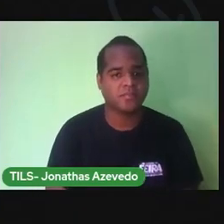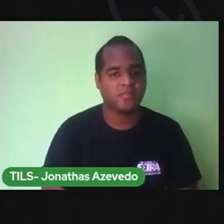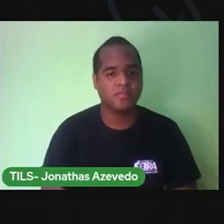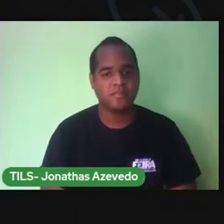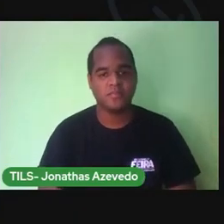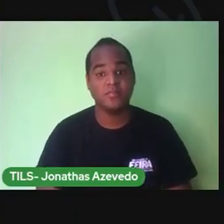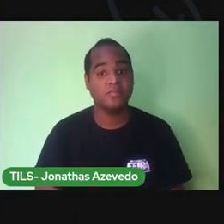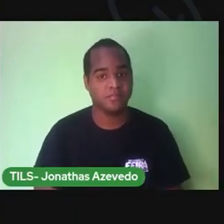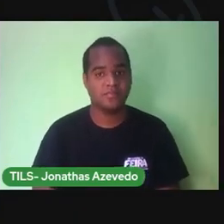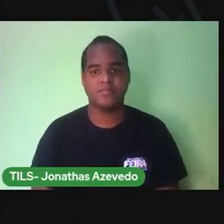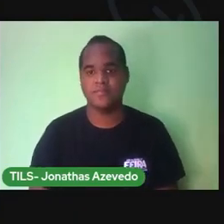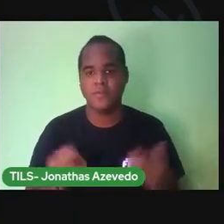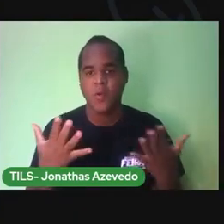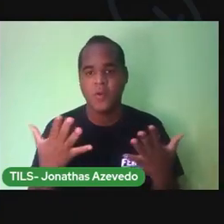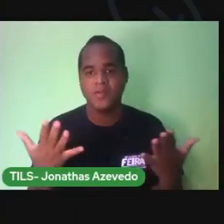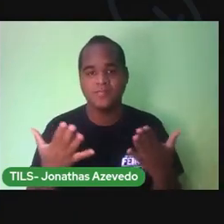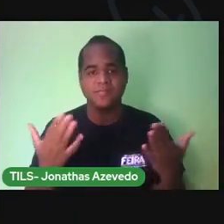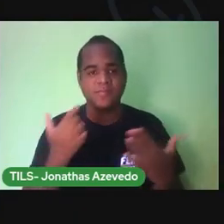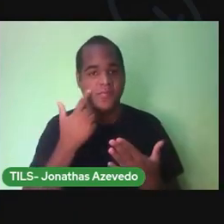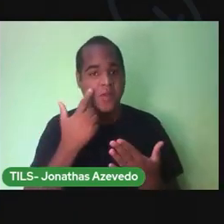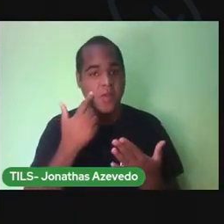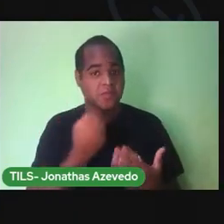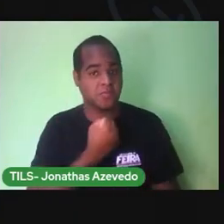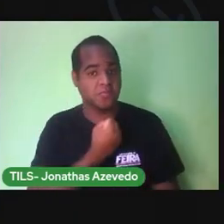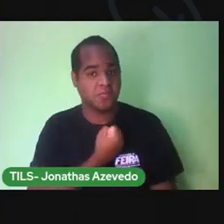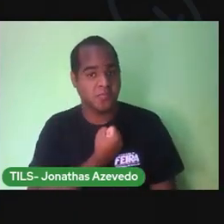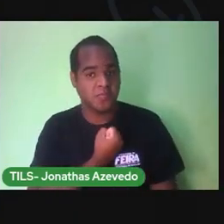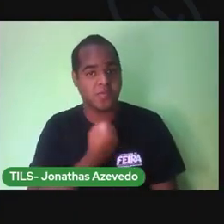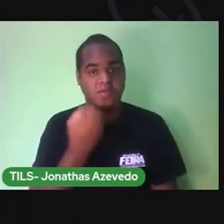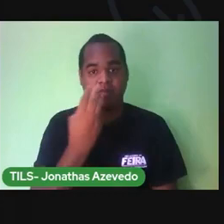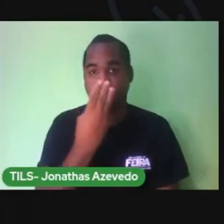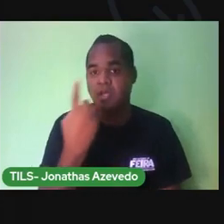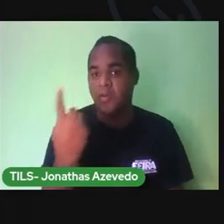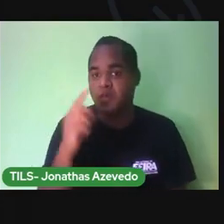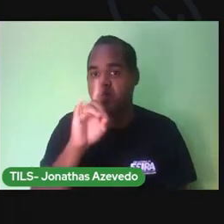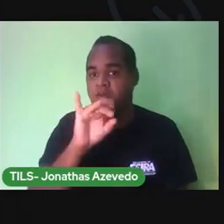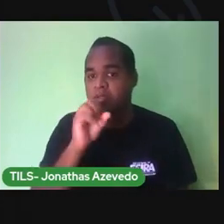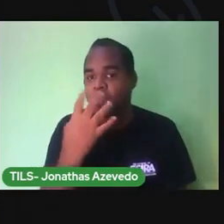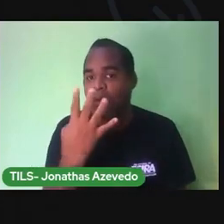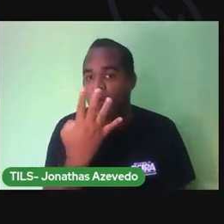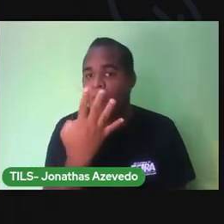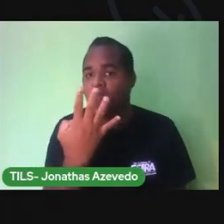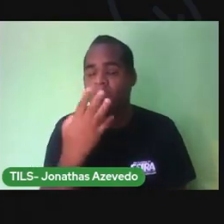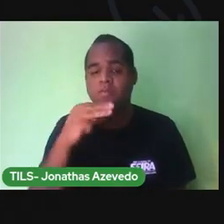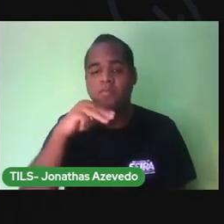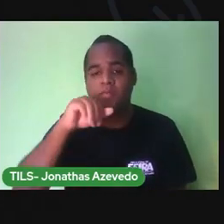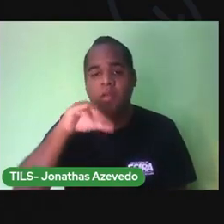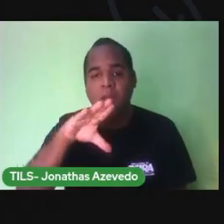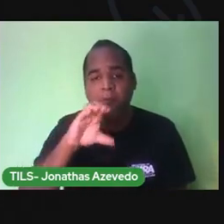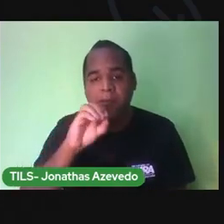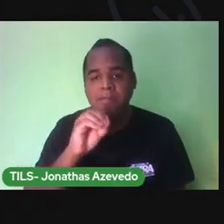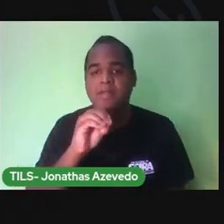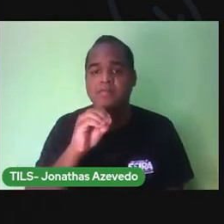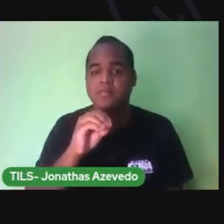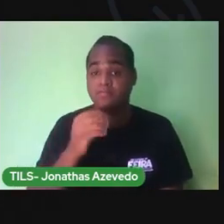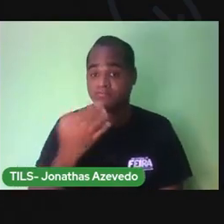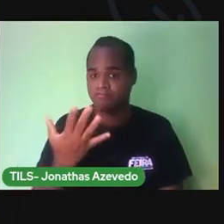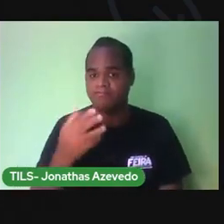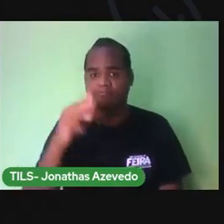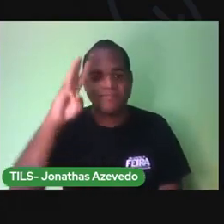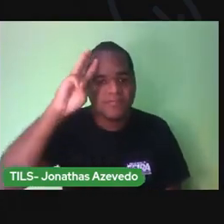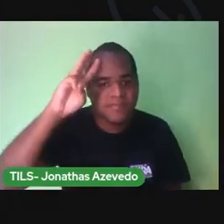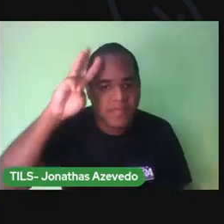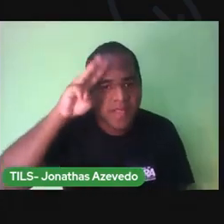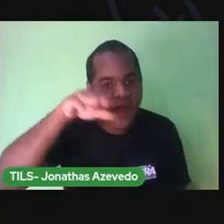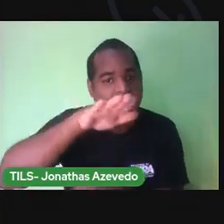A nossa aula hoje, aula 31, dia 4 de maio, uma terça-feira. A